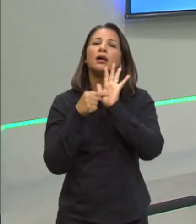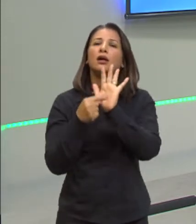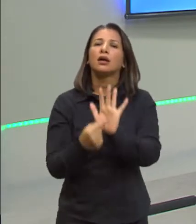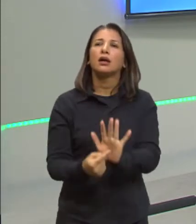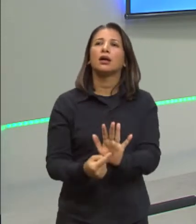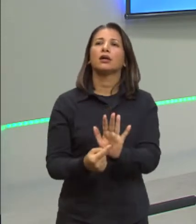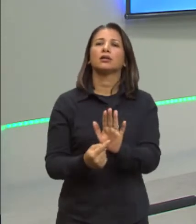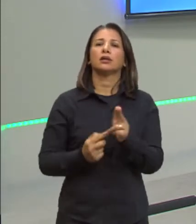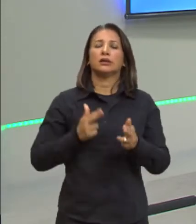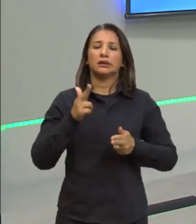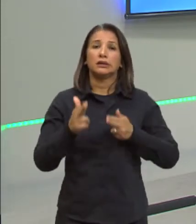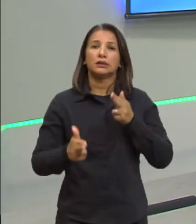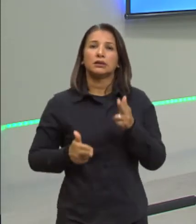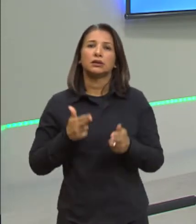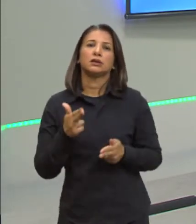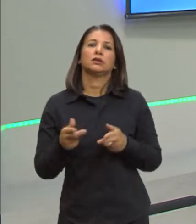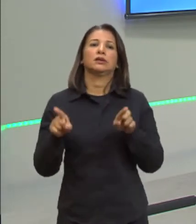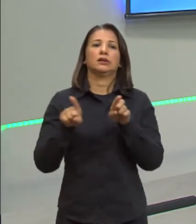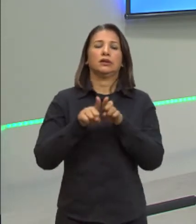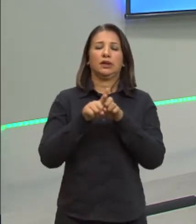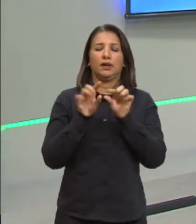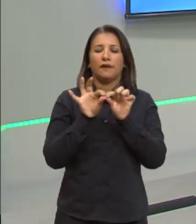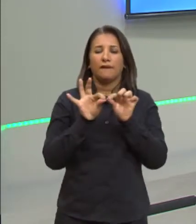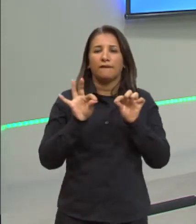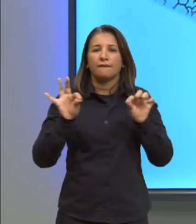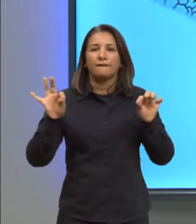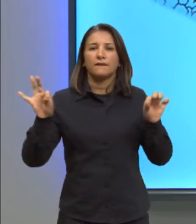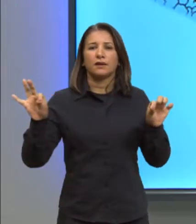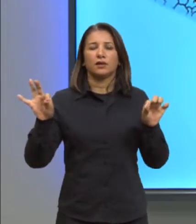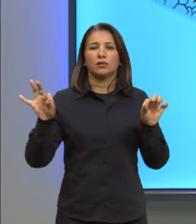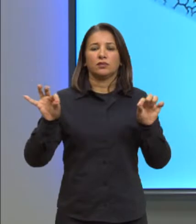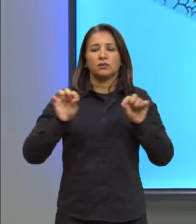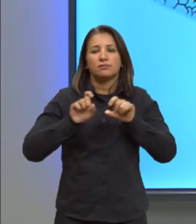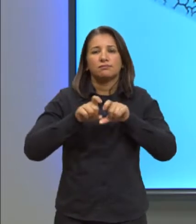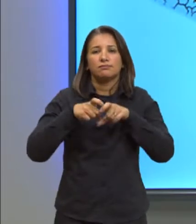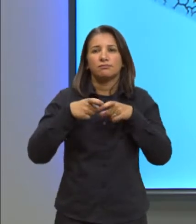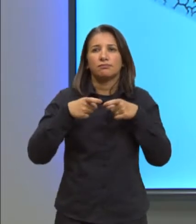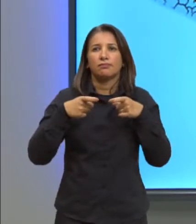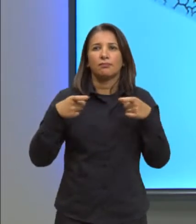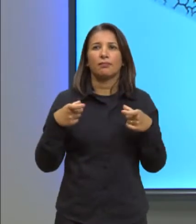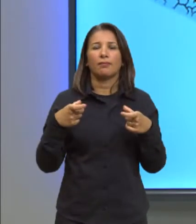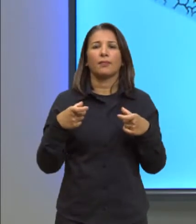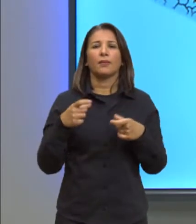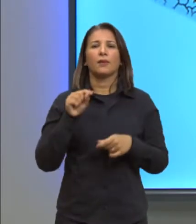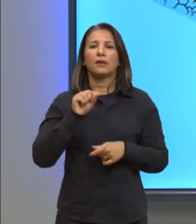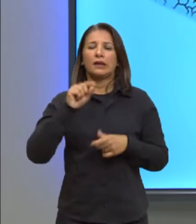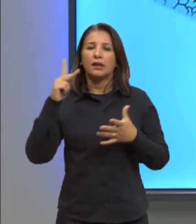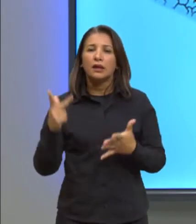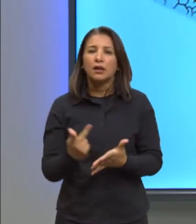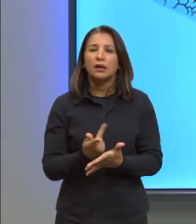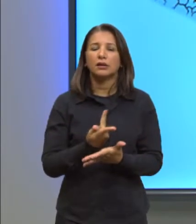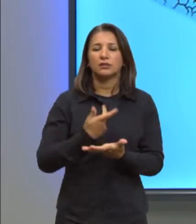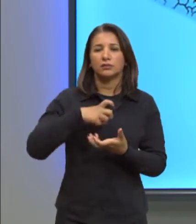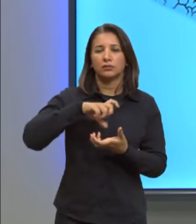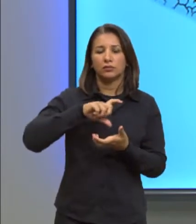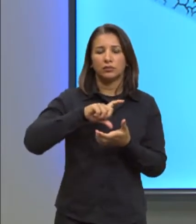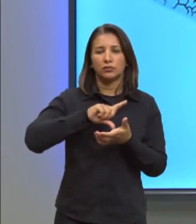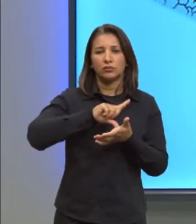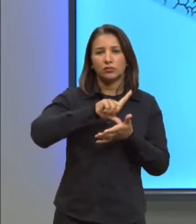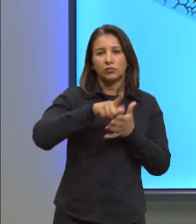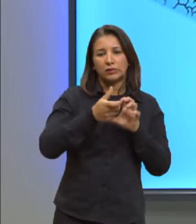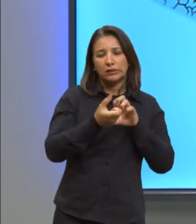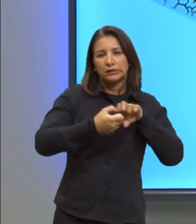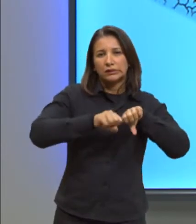trilhos e fios sendo dilatados. O que aconteceu aqui neste trilho de entortar já foi